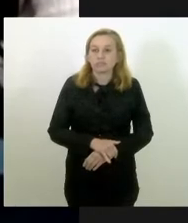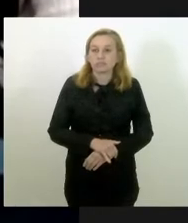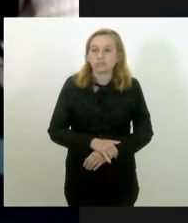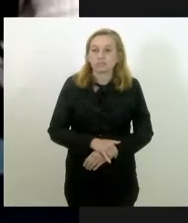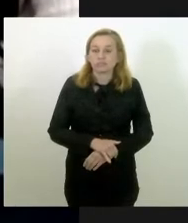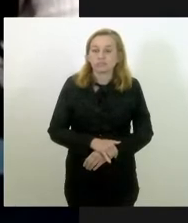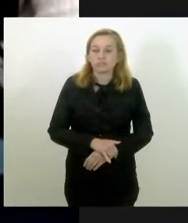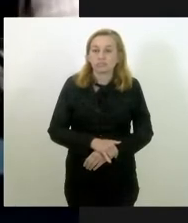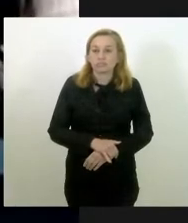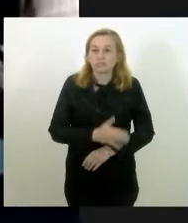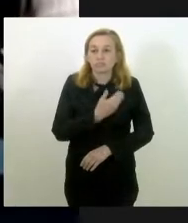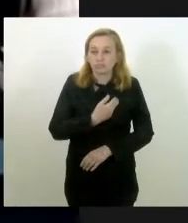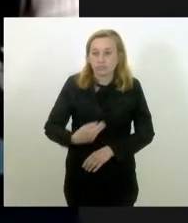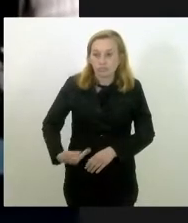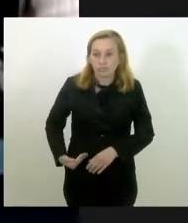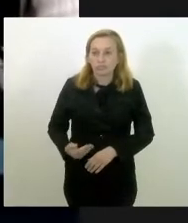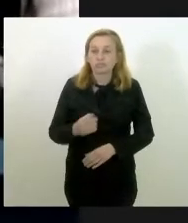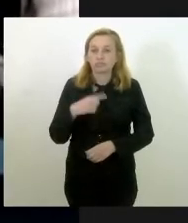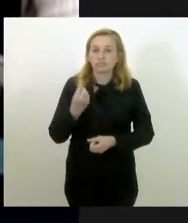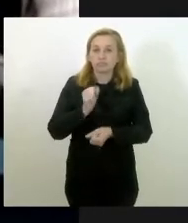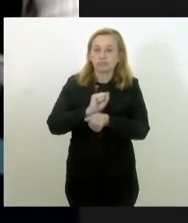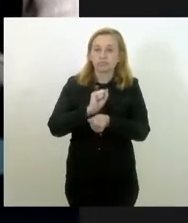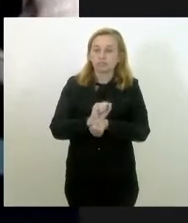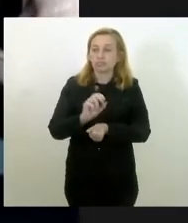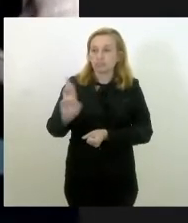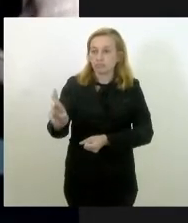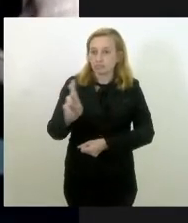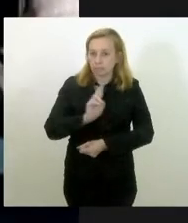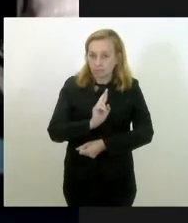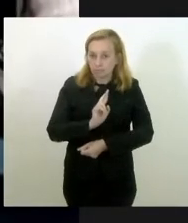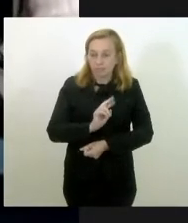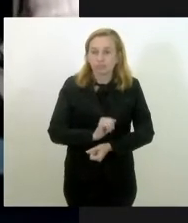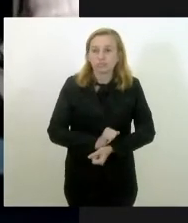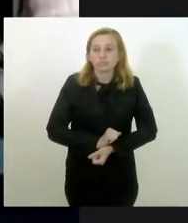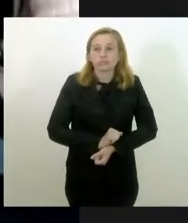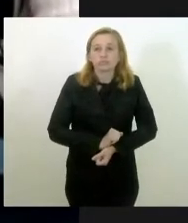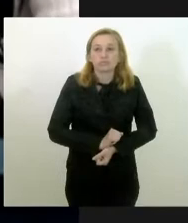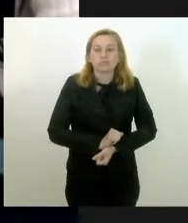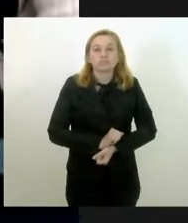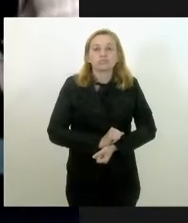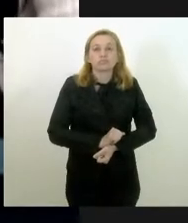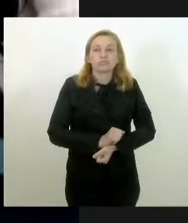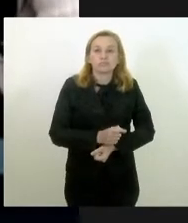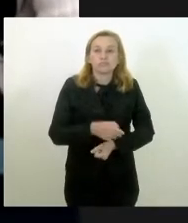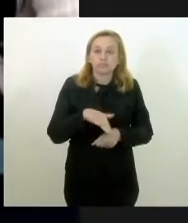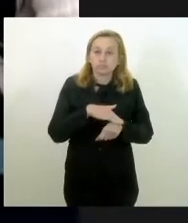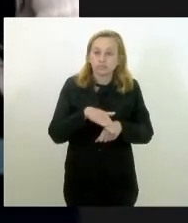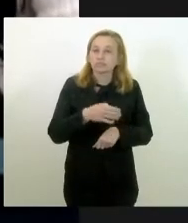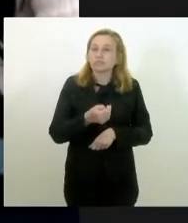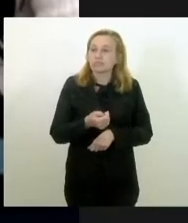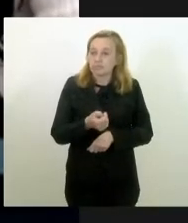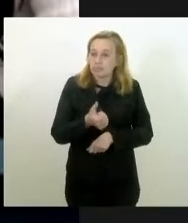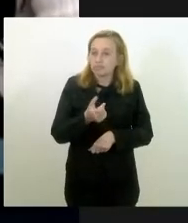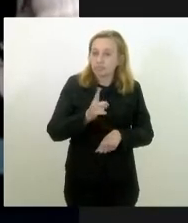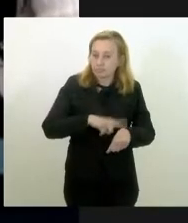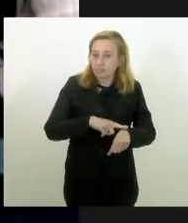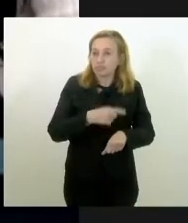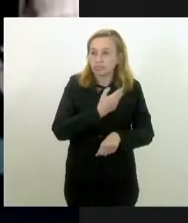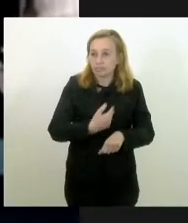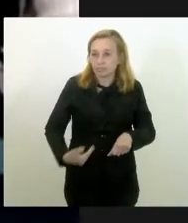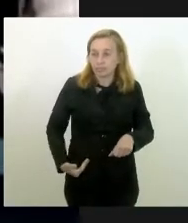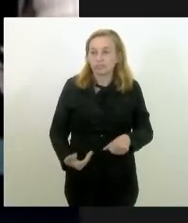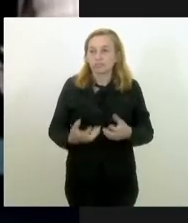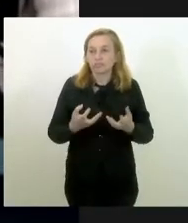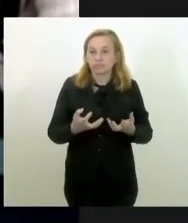governador. Estamos aguardando a resposta. Inclusive, eu estive com o governador há pouco tempo, falei com ele novamente, e ele está muito